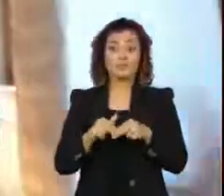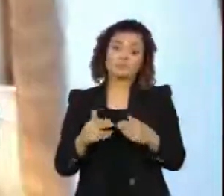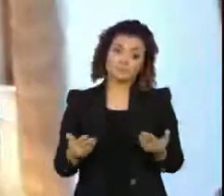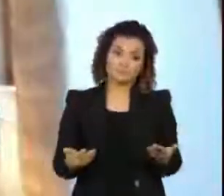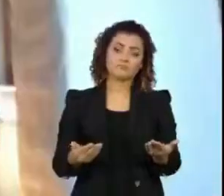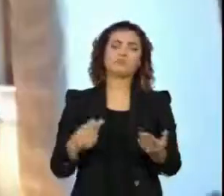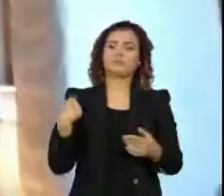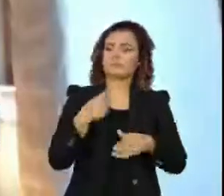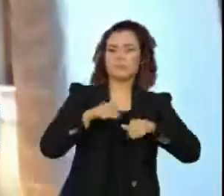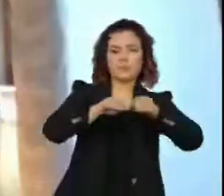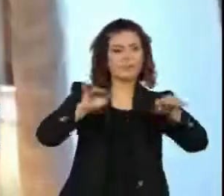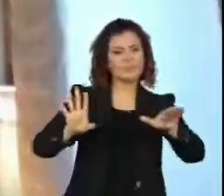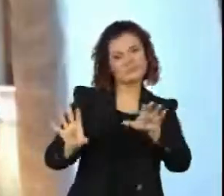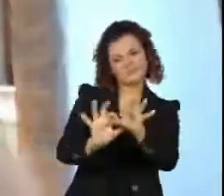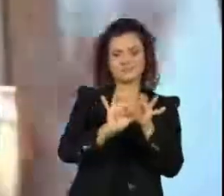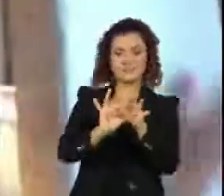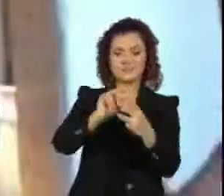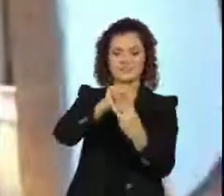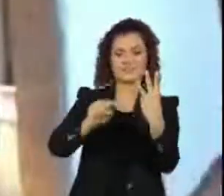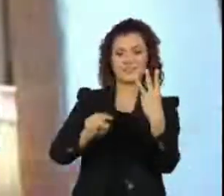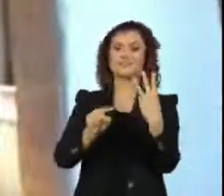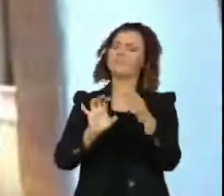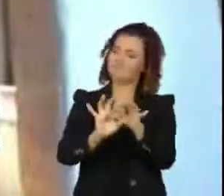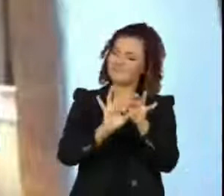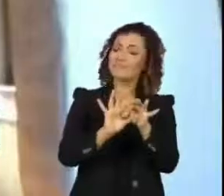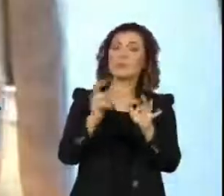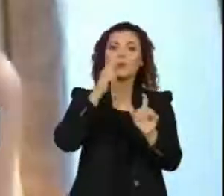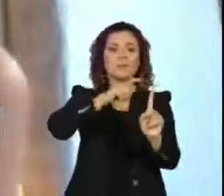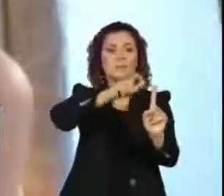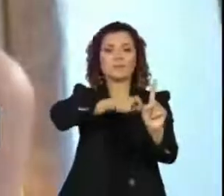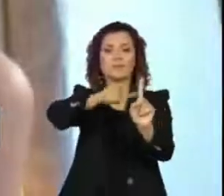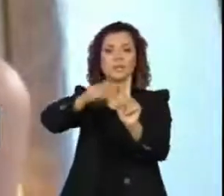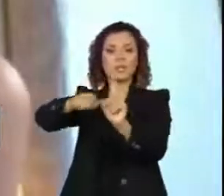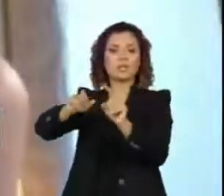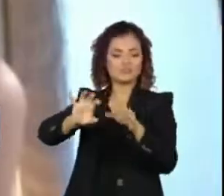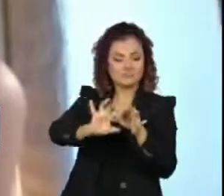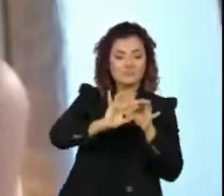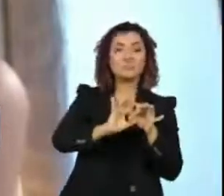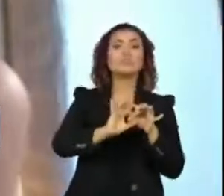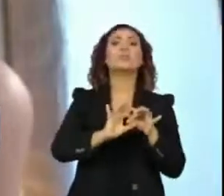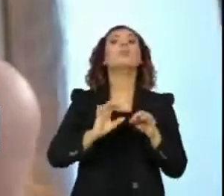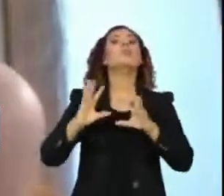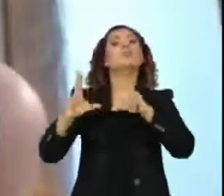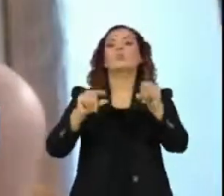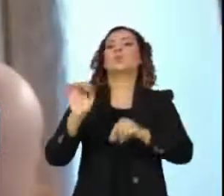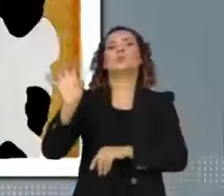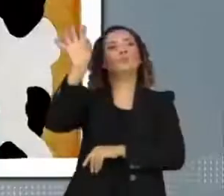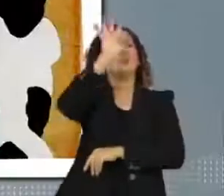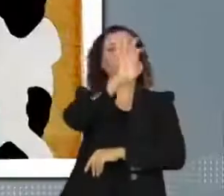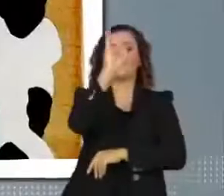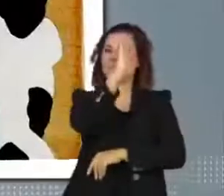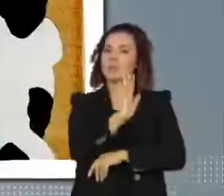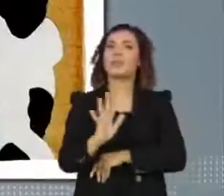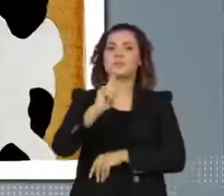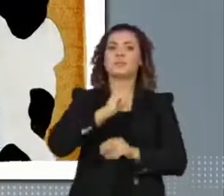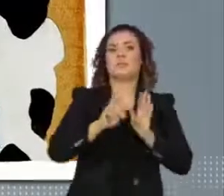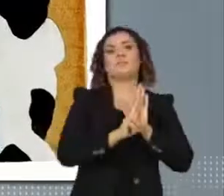nos juntamos para selecionar esses personagens, não há estado do Brasil que não esteja representado,